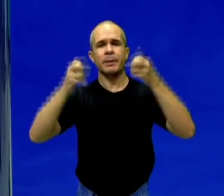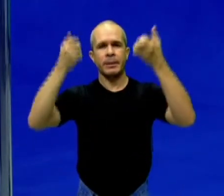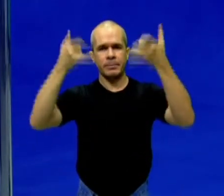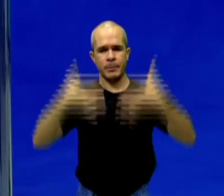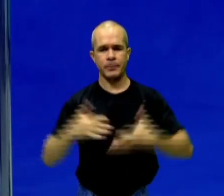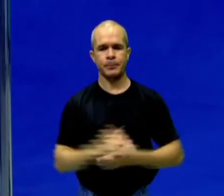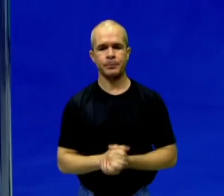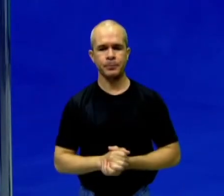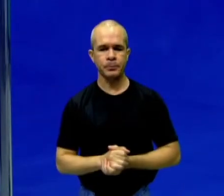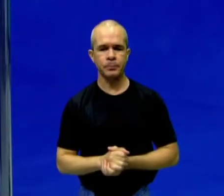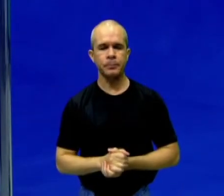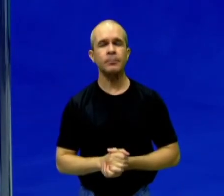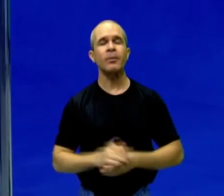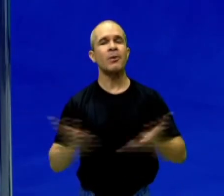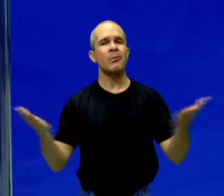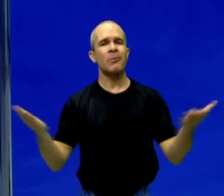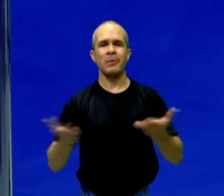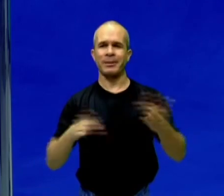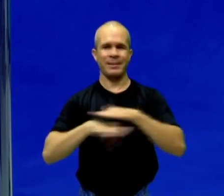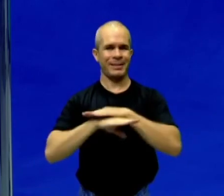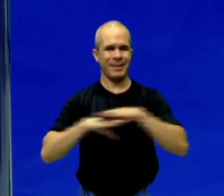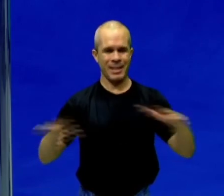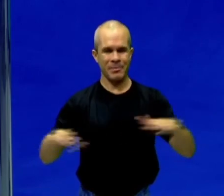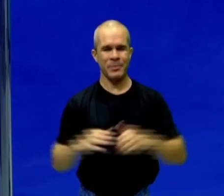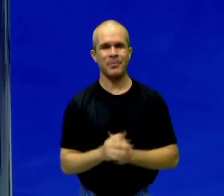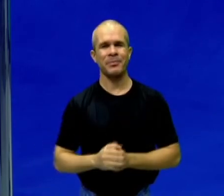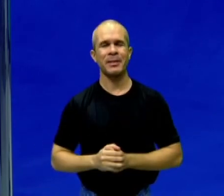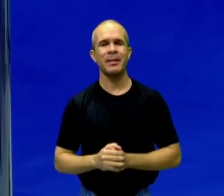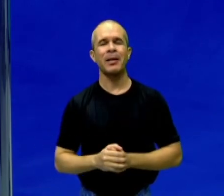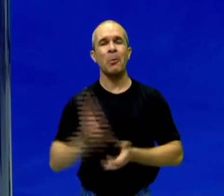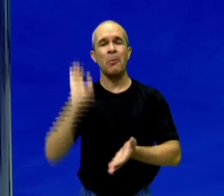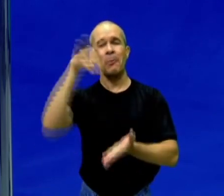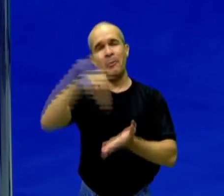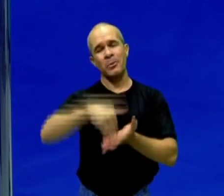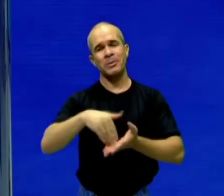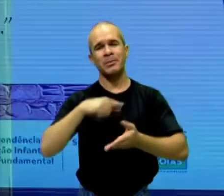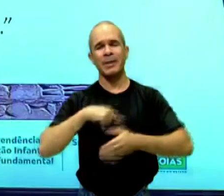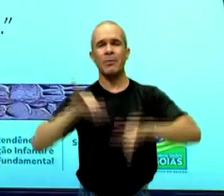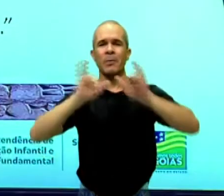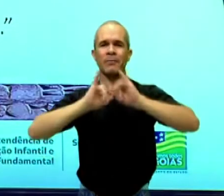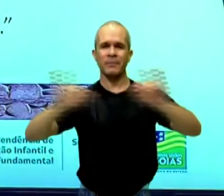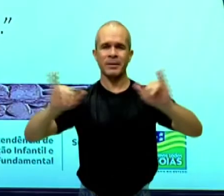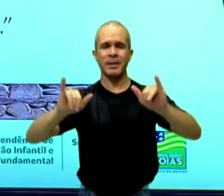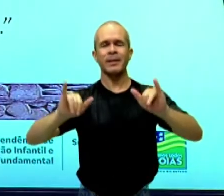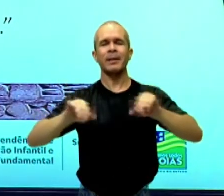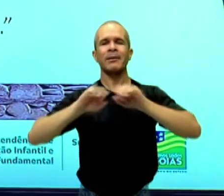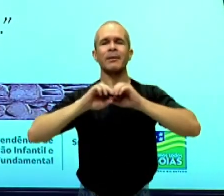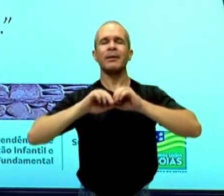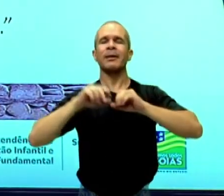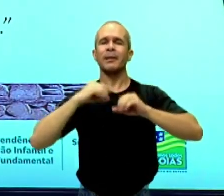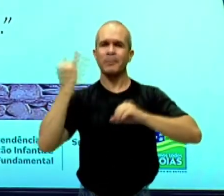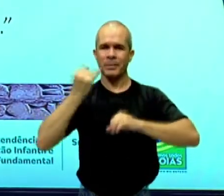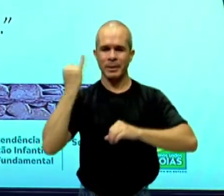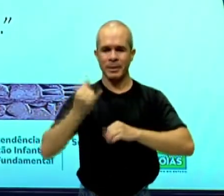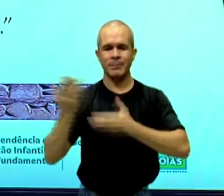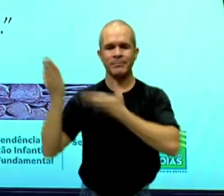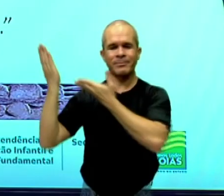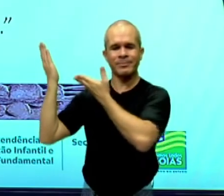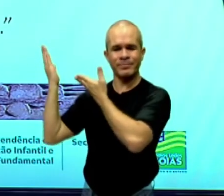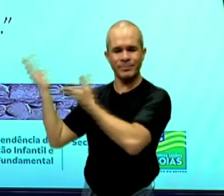Bom, pessoal, por hoje é só. Eu trouxe para vocês uma mensagem para o final da nossa aula, que tem como título